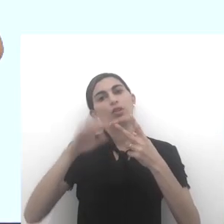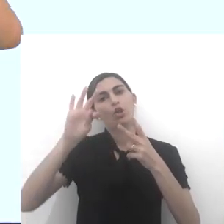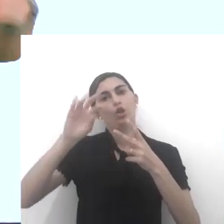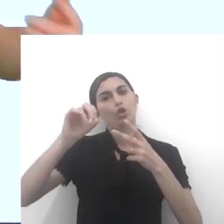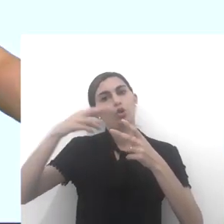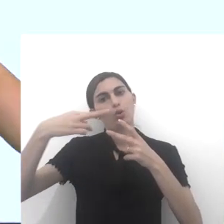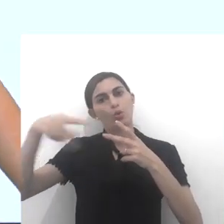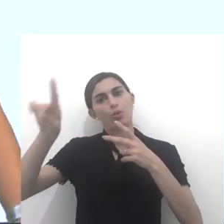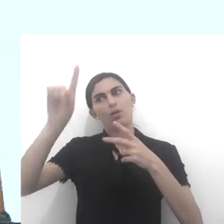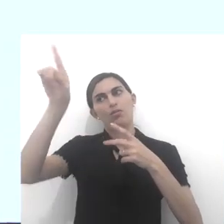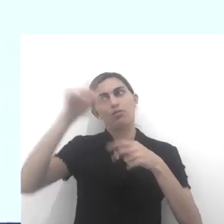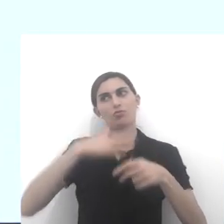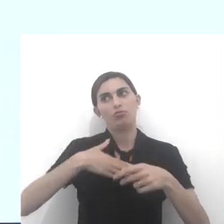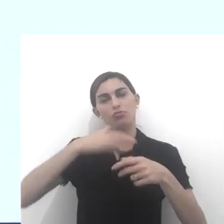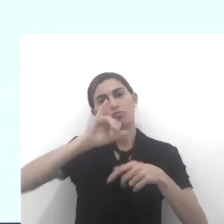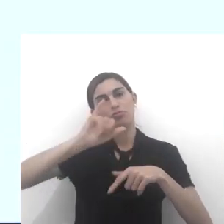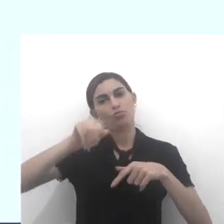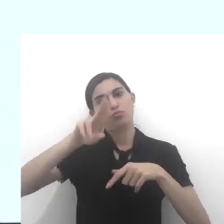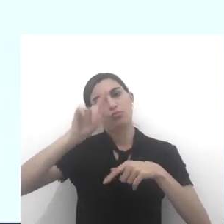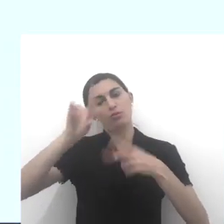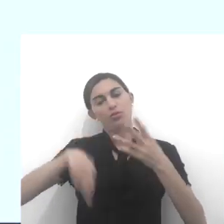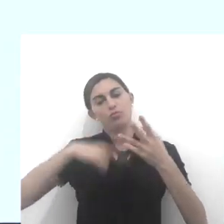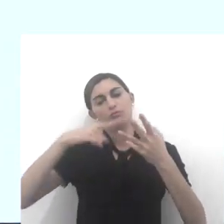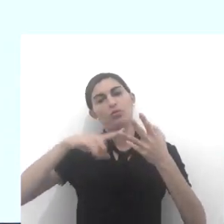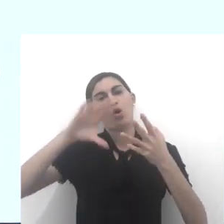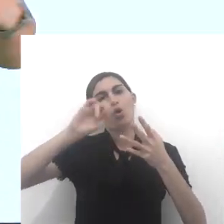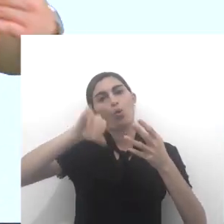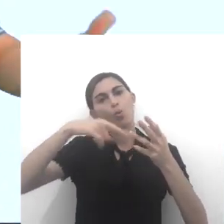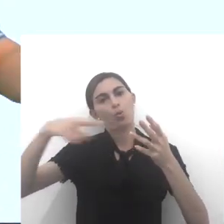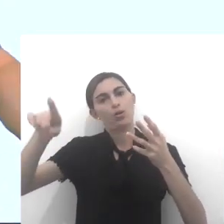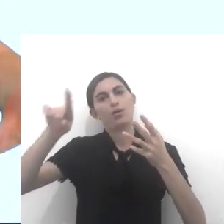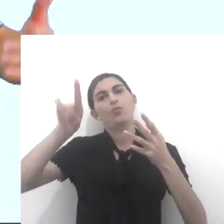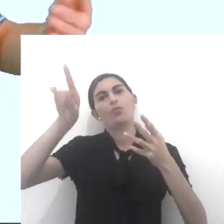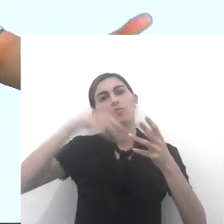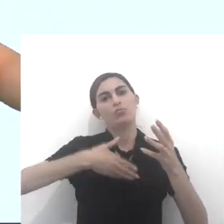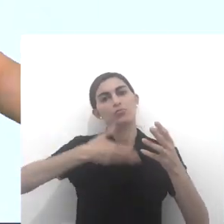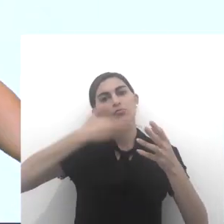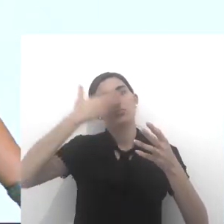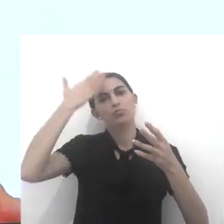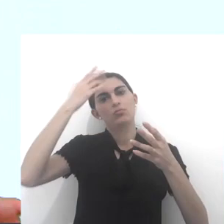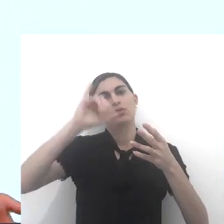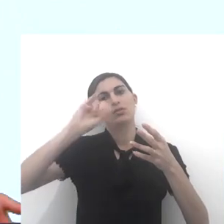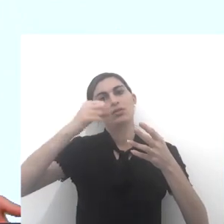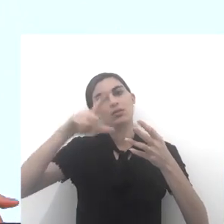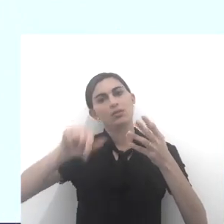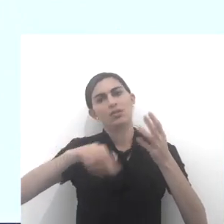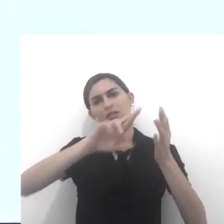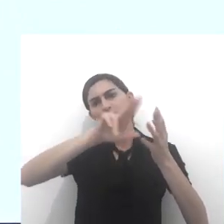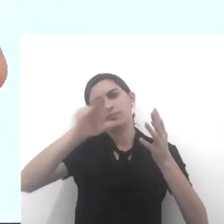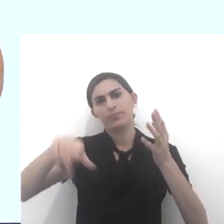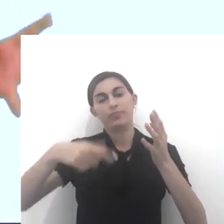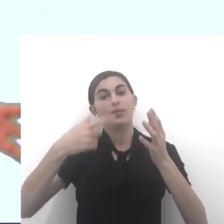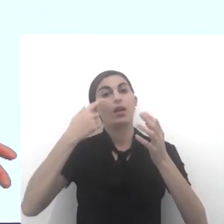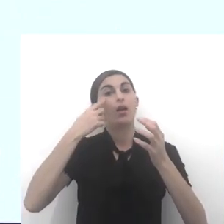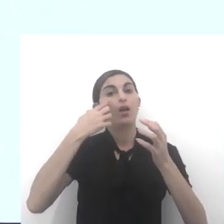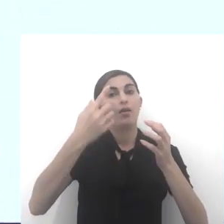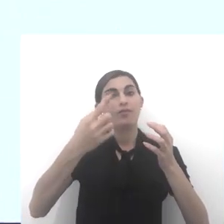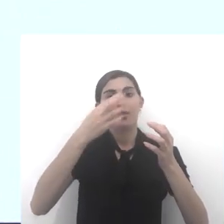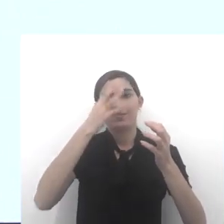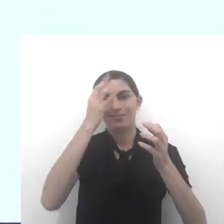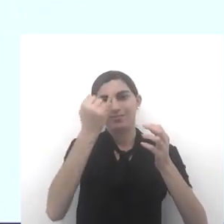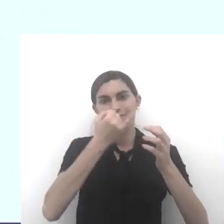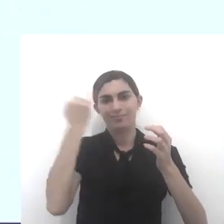certo? A Torá para os judeus, nós vimos o Corão ou ao Corão para o Islã. Então é sempre importante